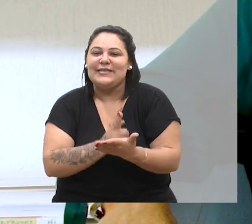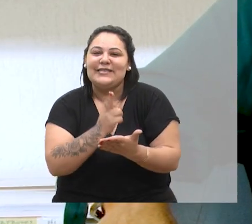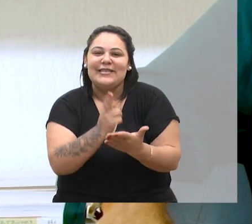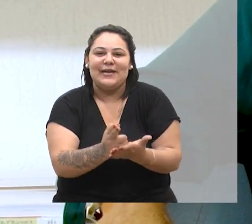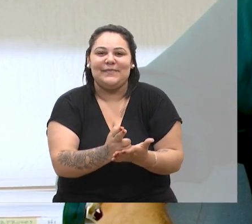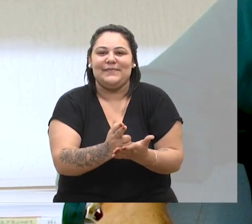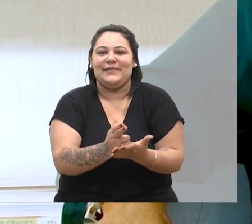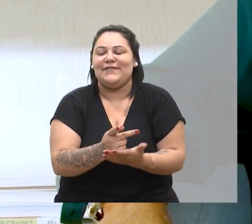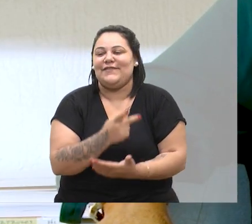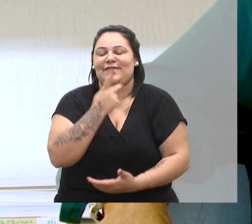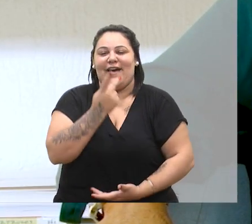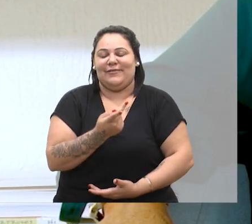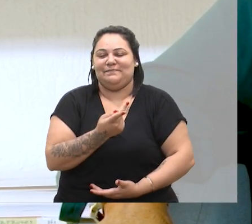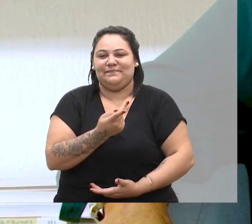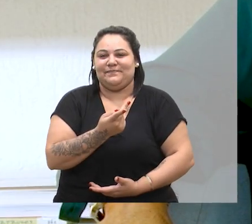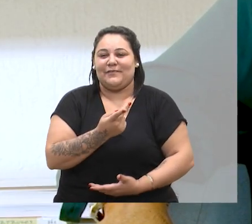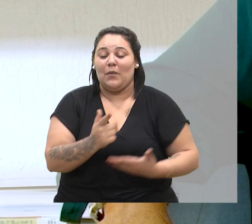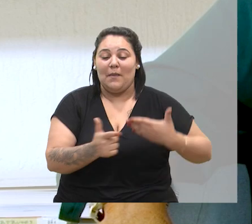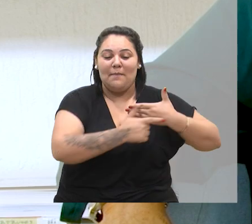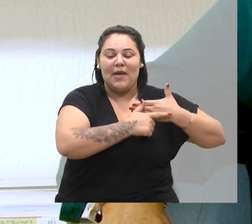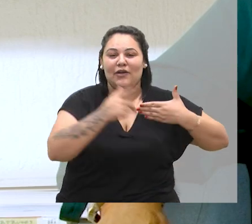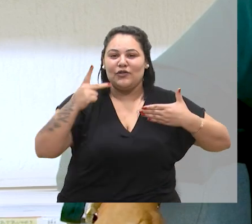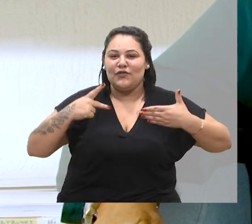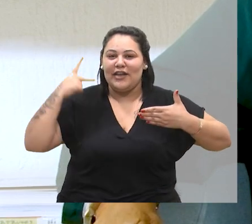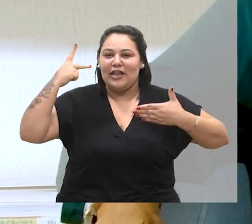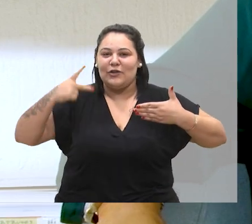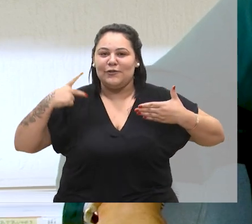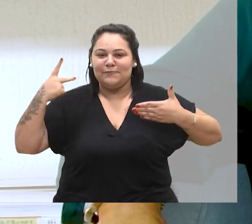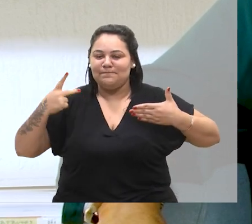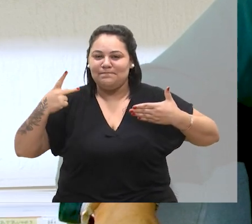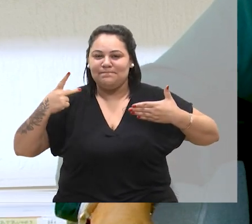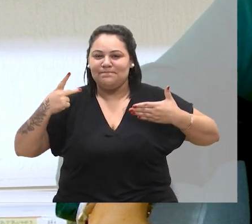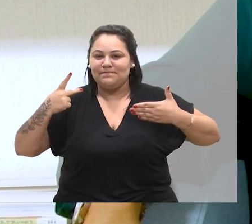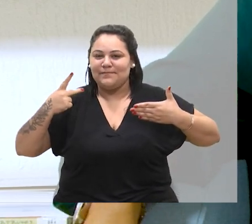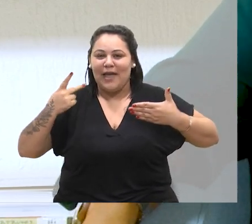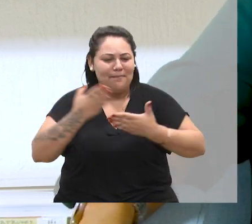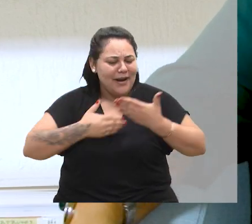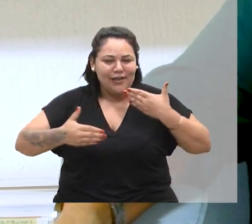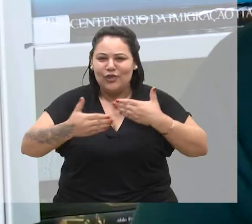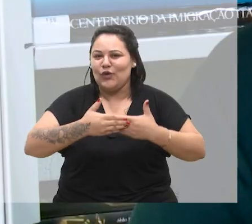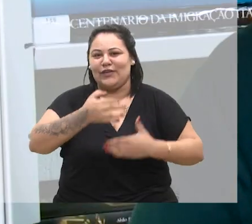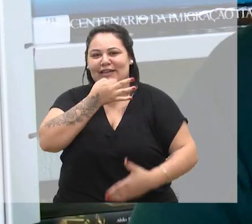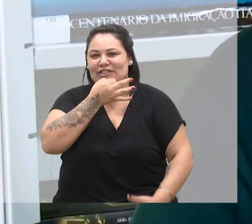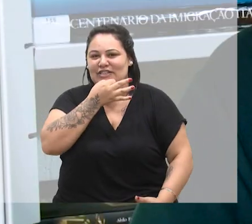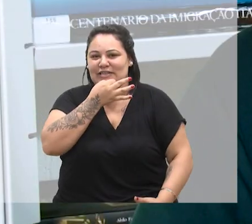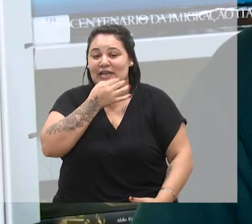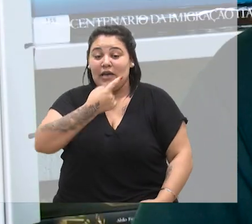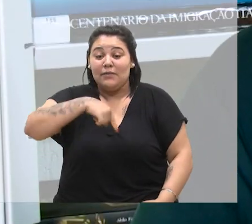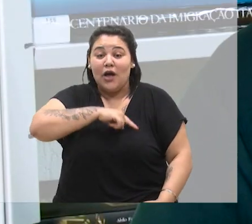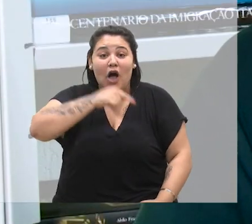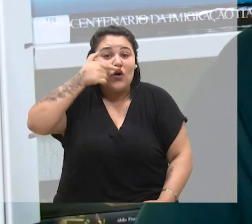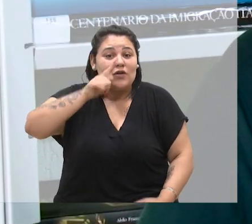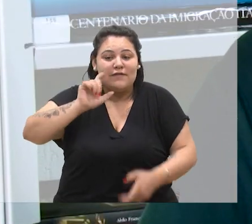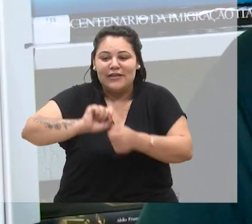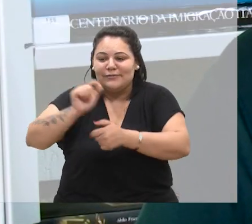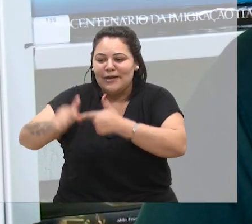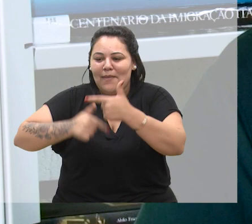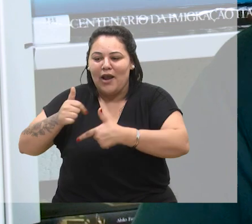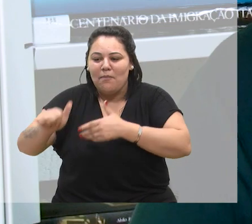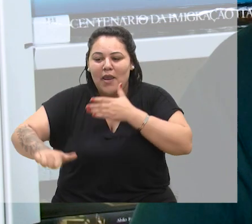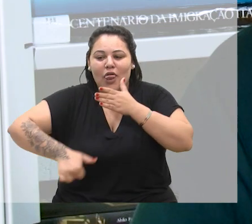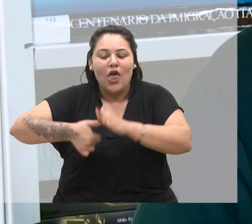dizer que uma vereadora, um vereador ele é da cidade e que a gente consegue fazer um melhor